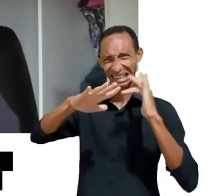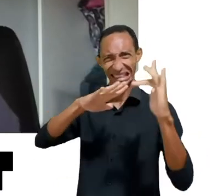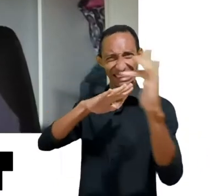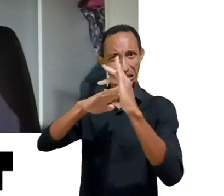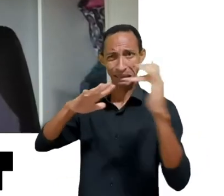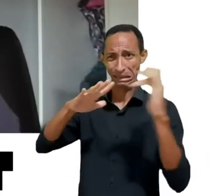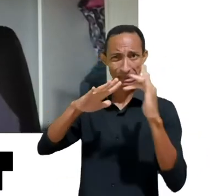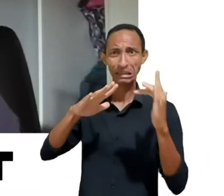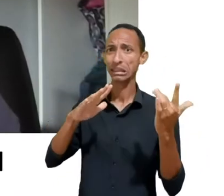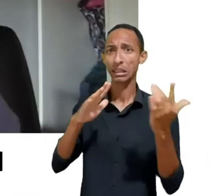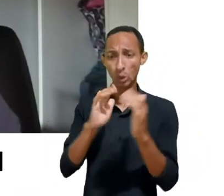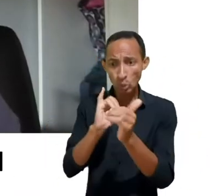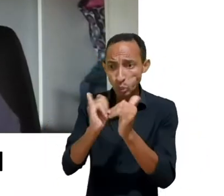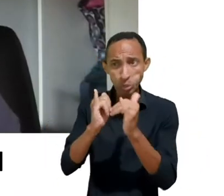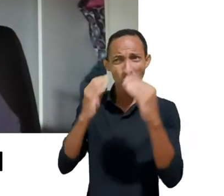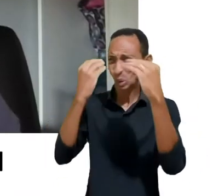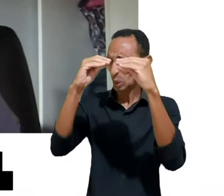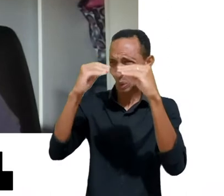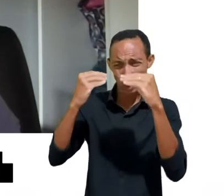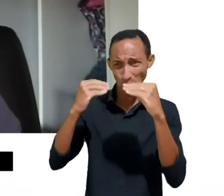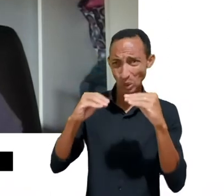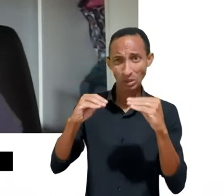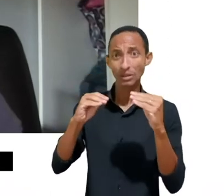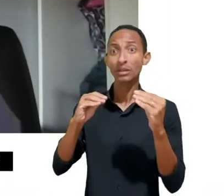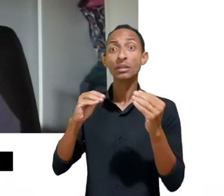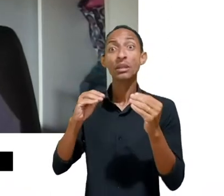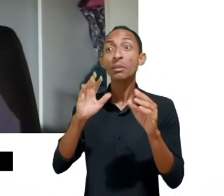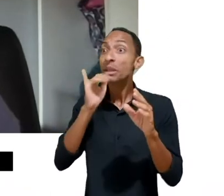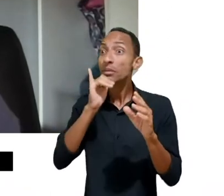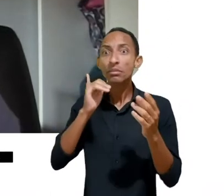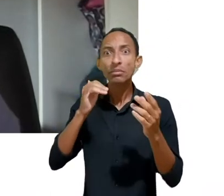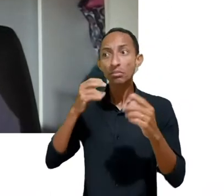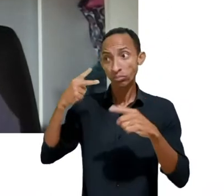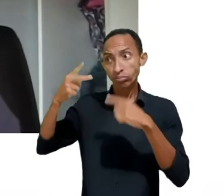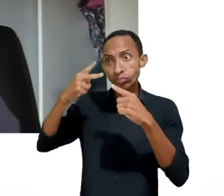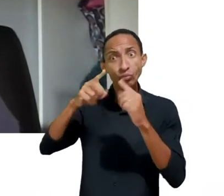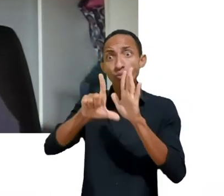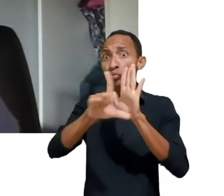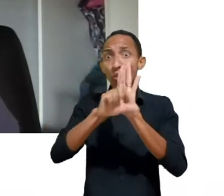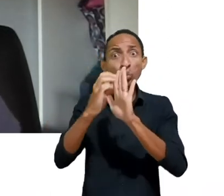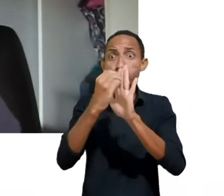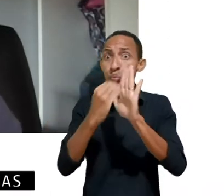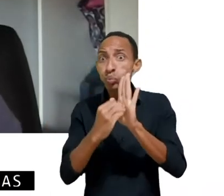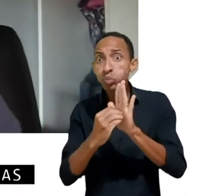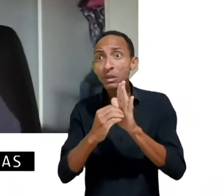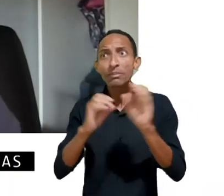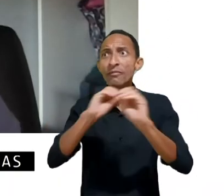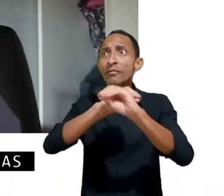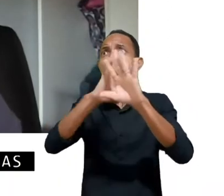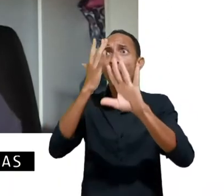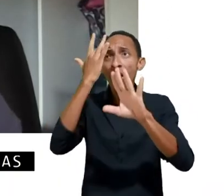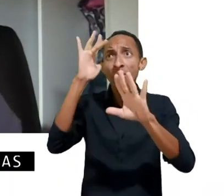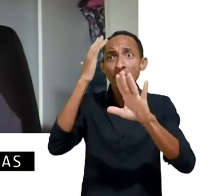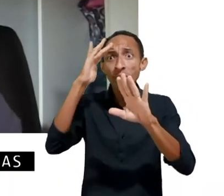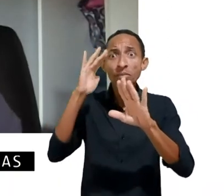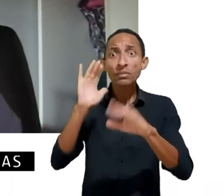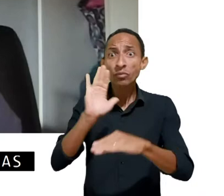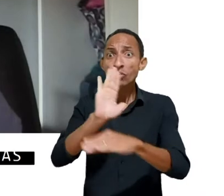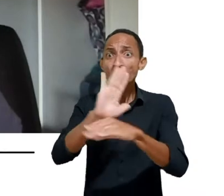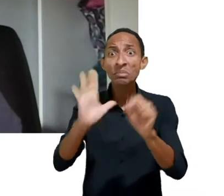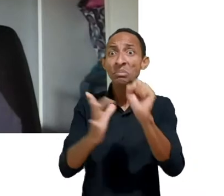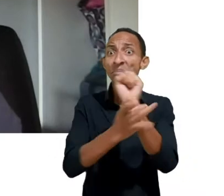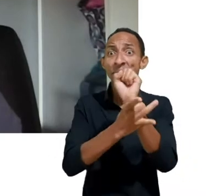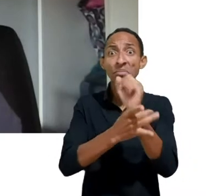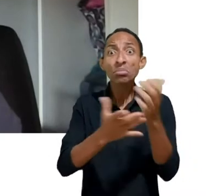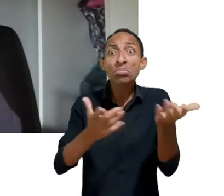que não tem políticas claras com relação à moderação, com relação aos seus algoritmos. A gente não sabe o que está acontecendo.